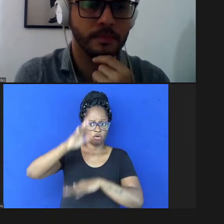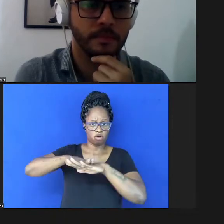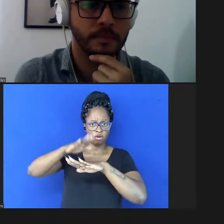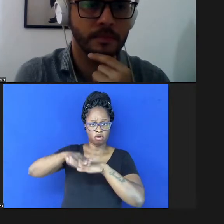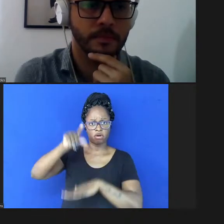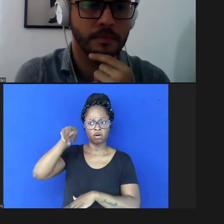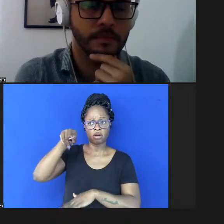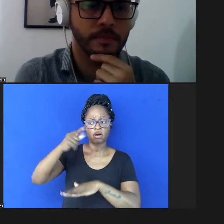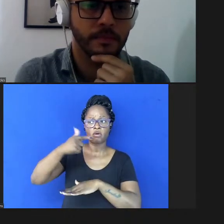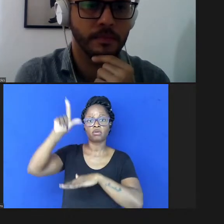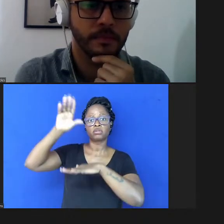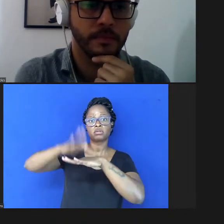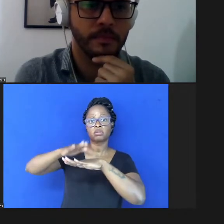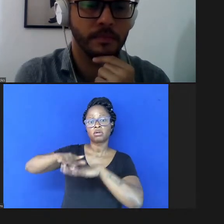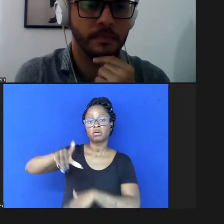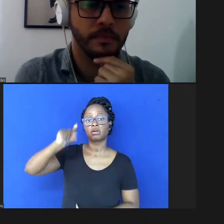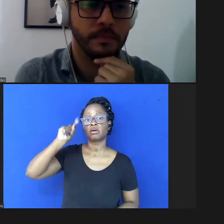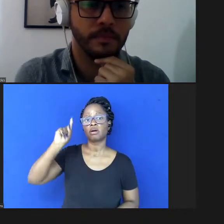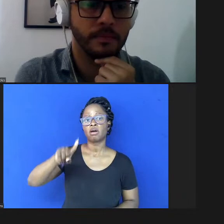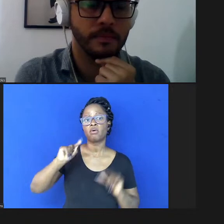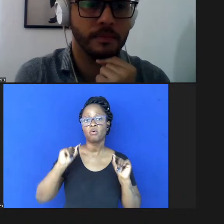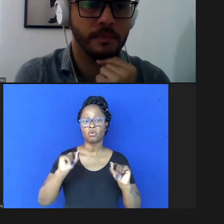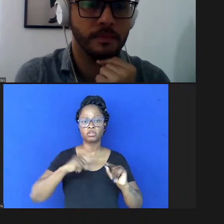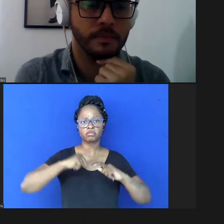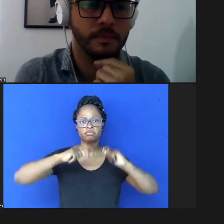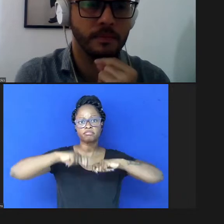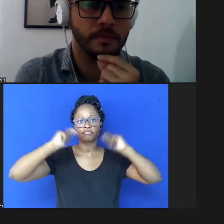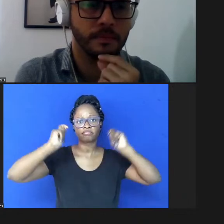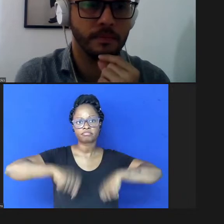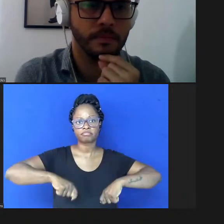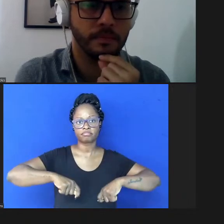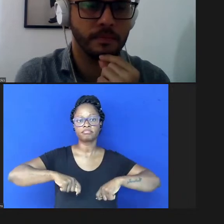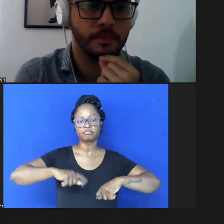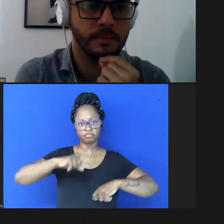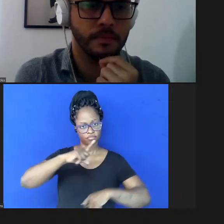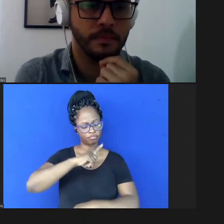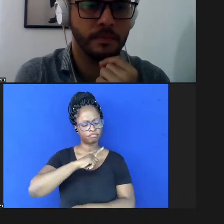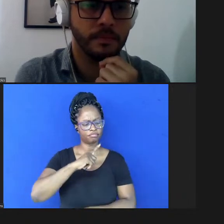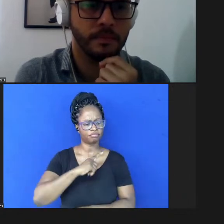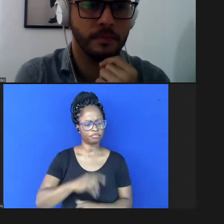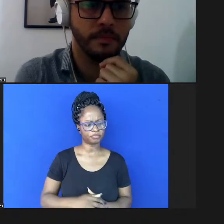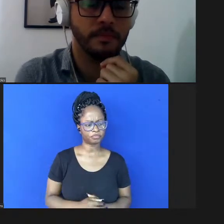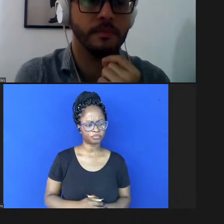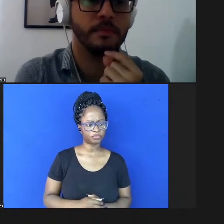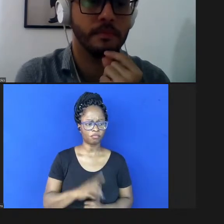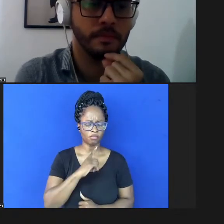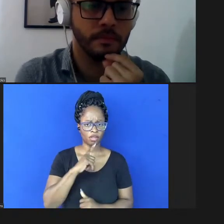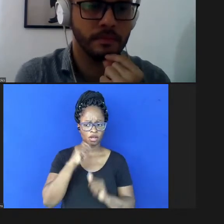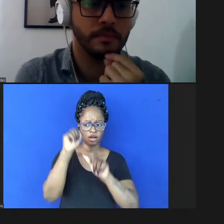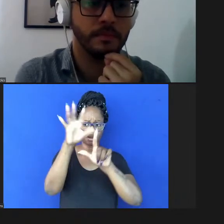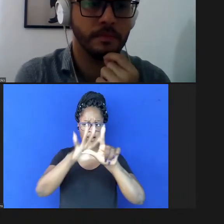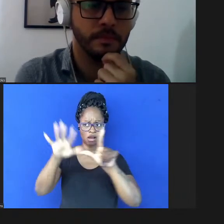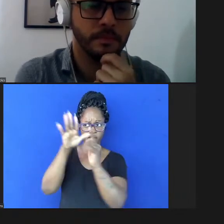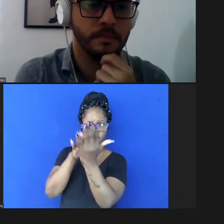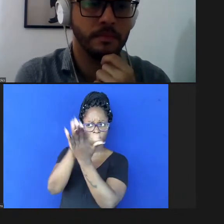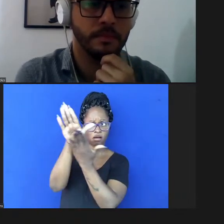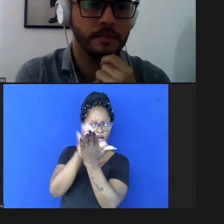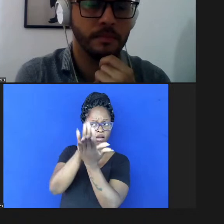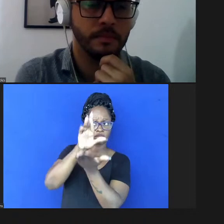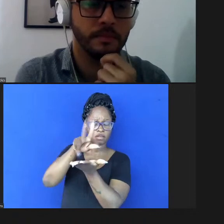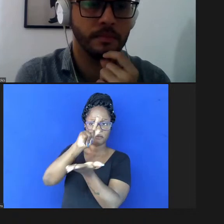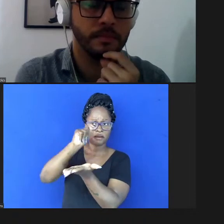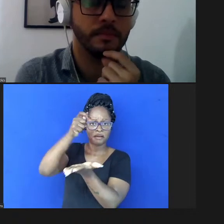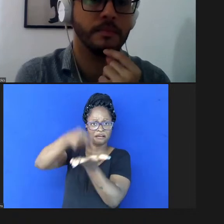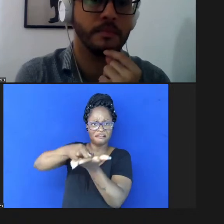outra opção foi ter a possibilidade de ter plataformas de publicação que não fossem